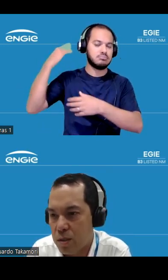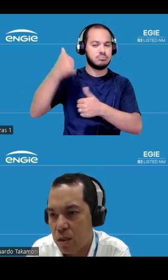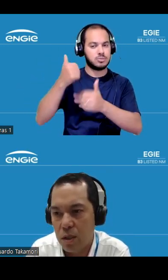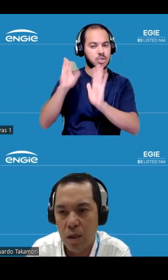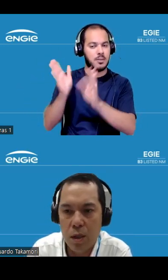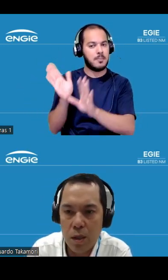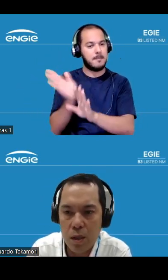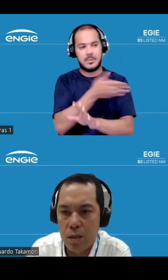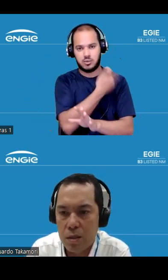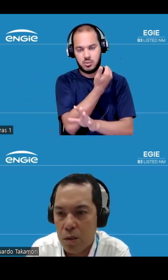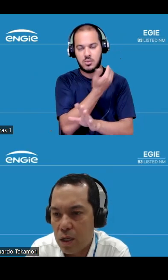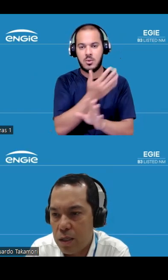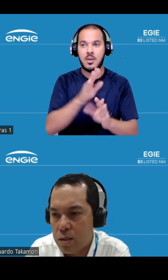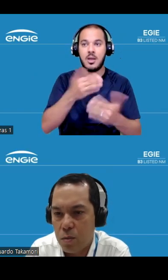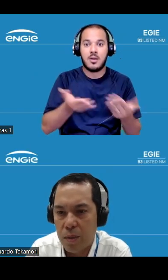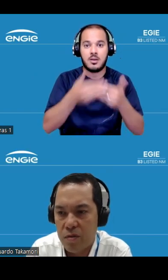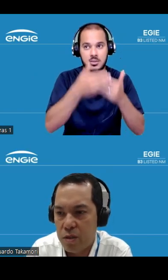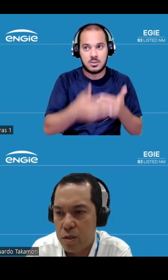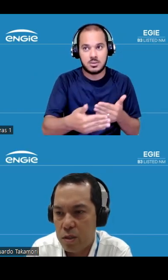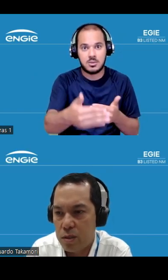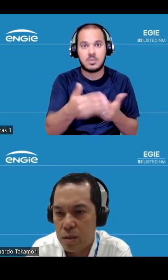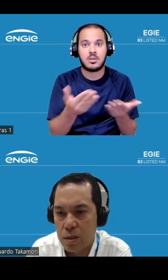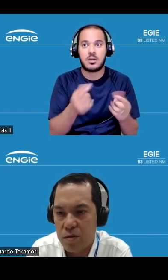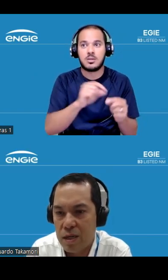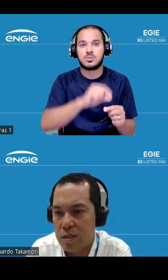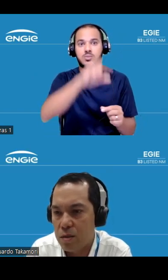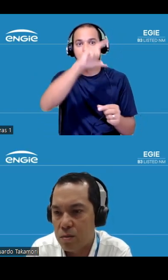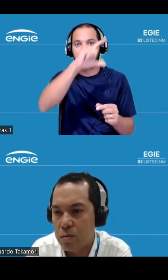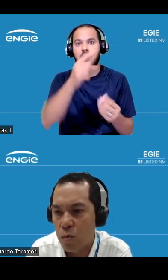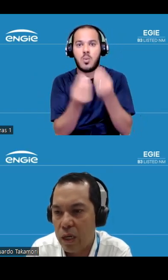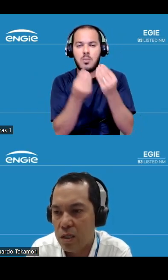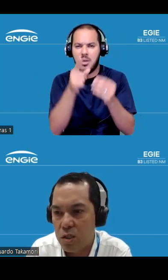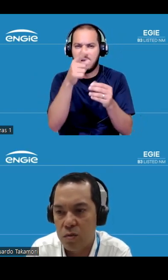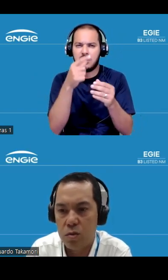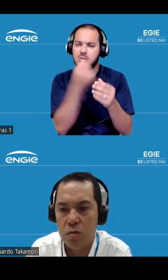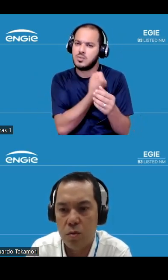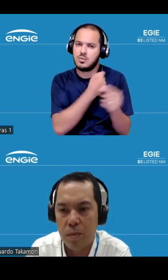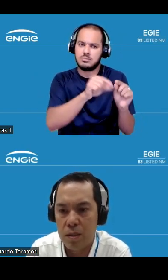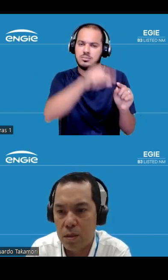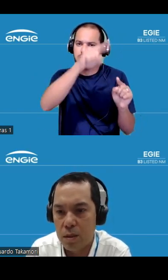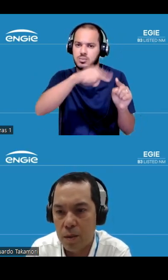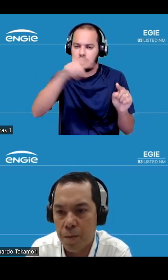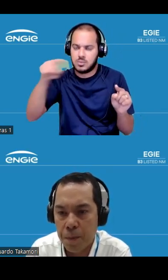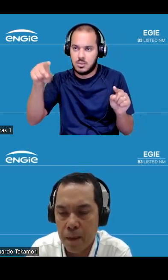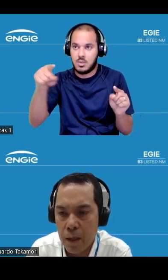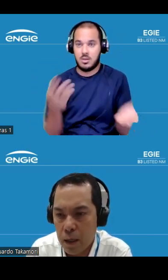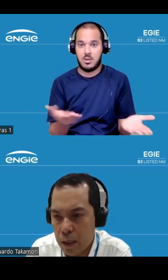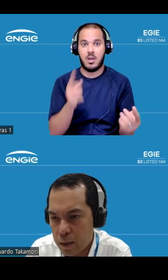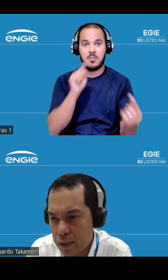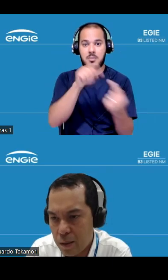de grandeza aqui e se neutralizam para fins de avaliação qualitativa do segundo trimestre aqui